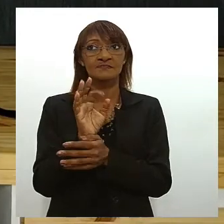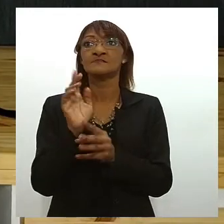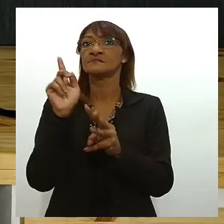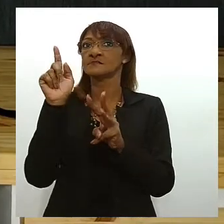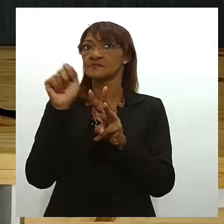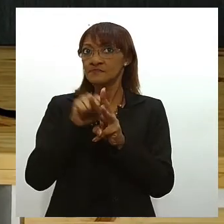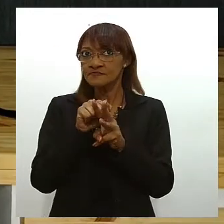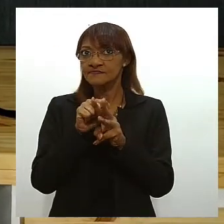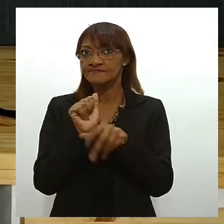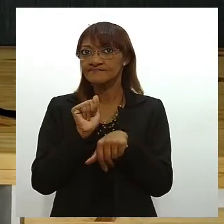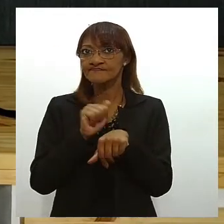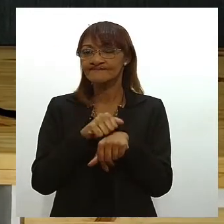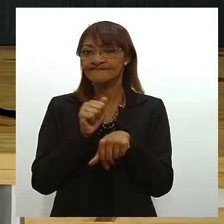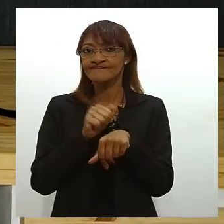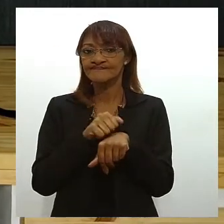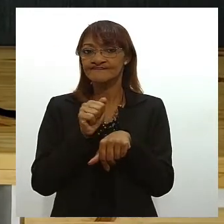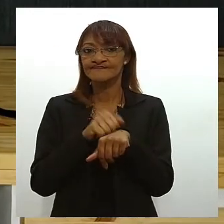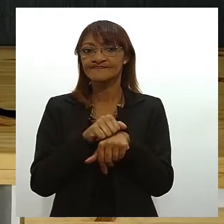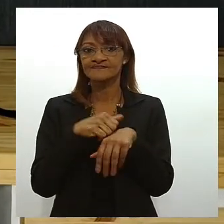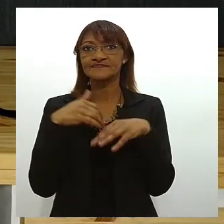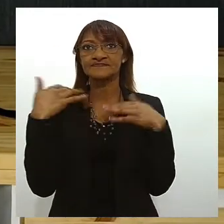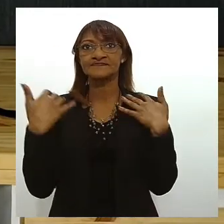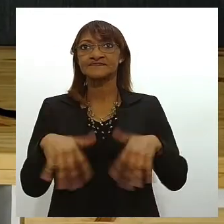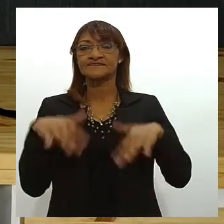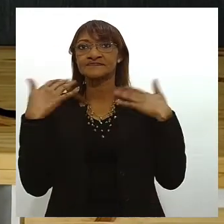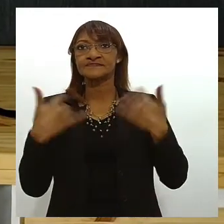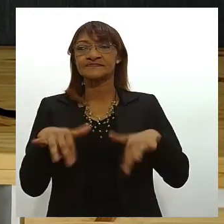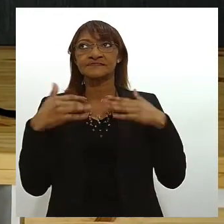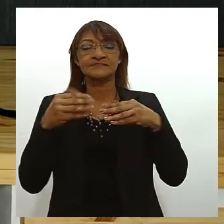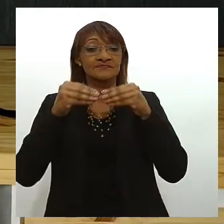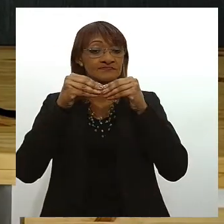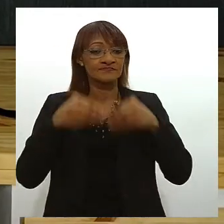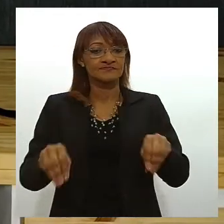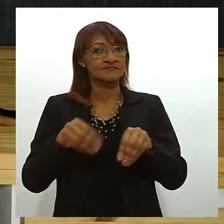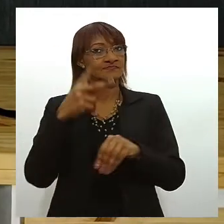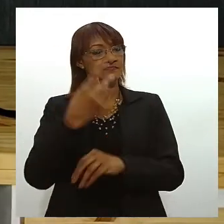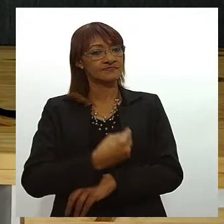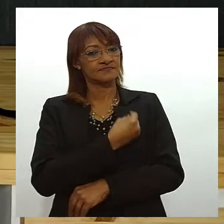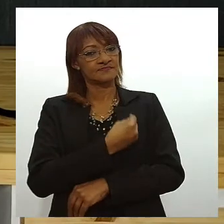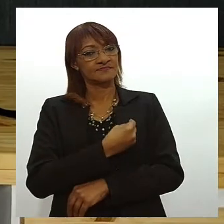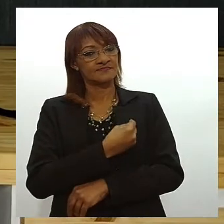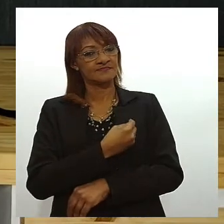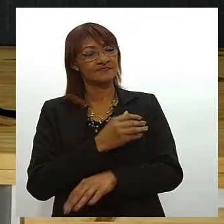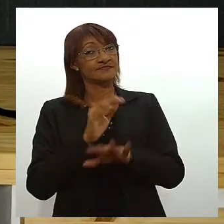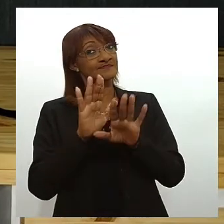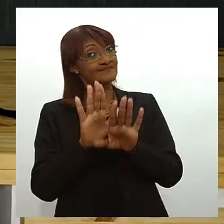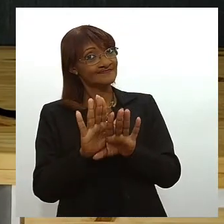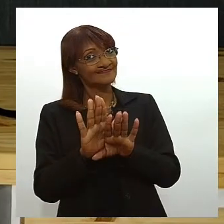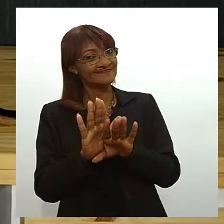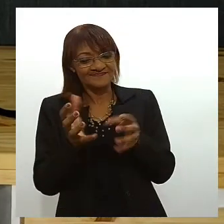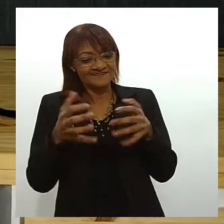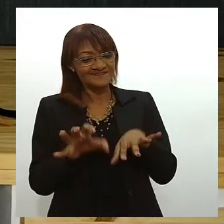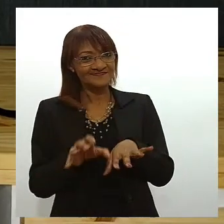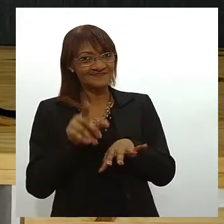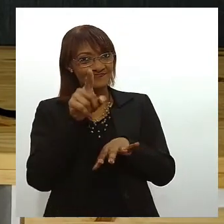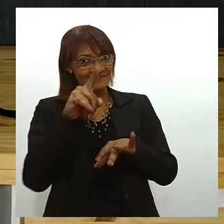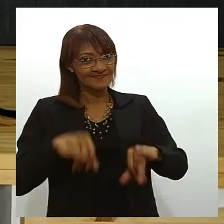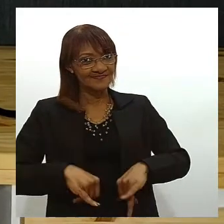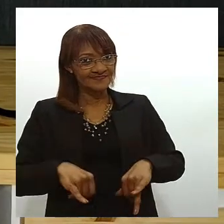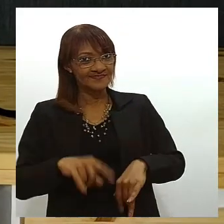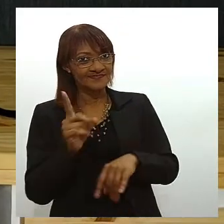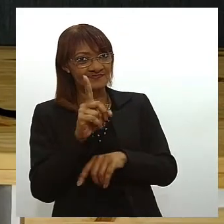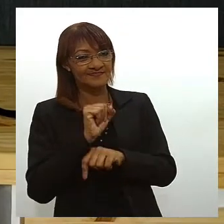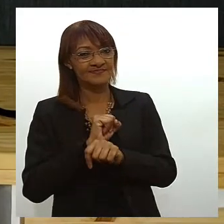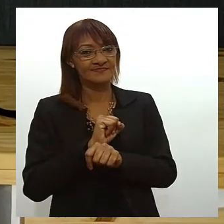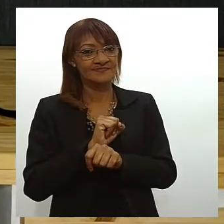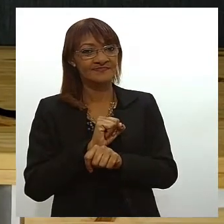sem renda pode ser um enorme desastre na sua vida mas como eu não quero que você passe por uma situação assim